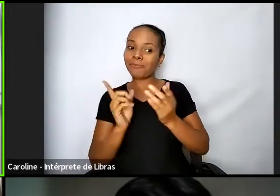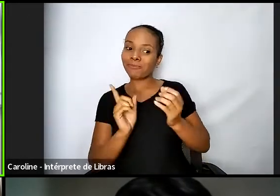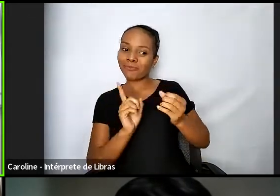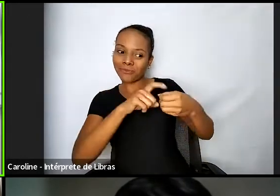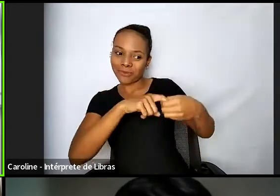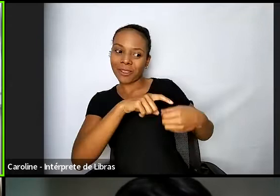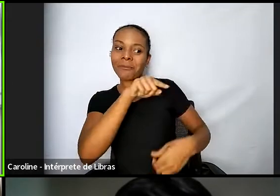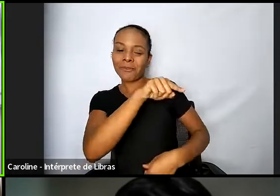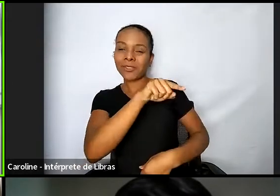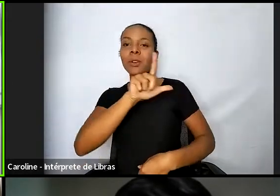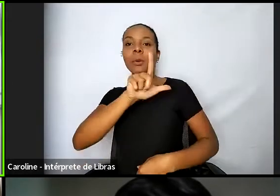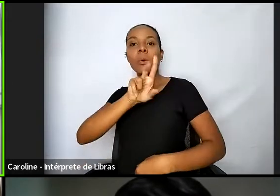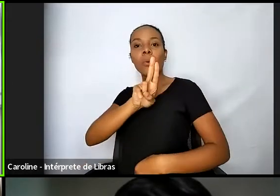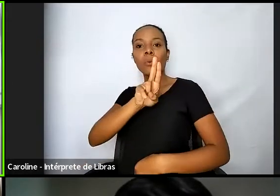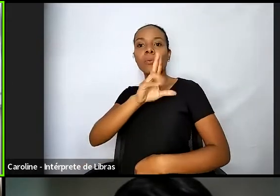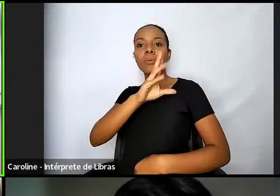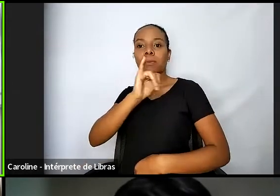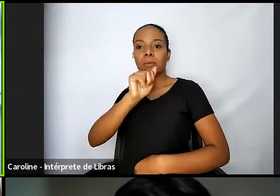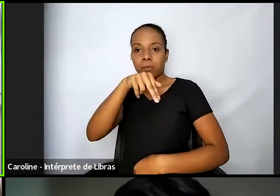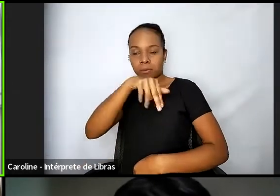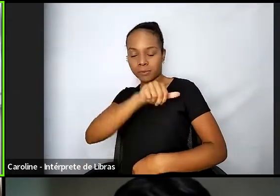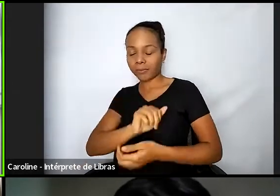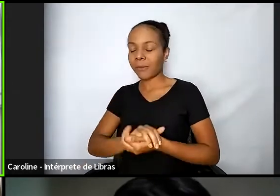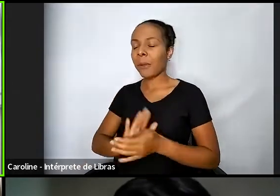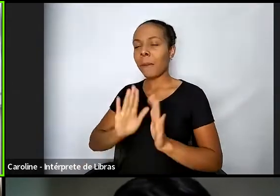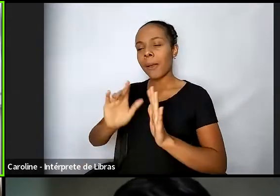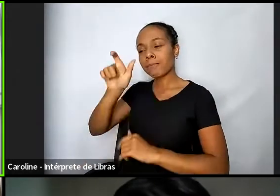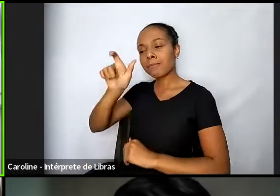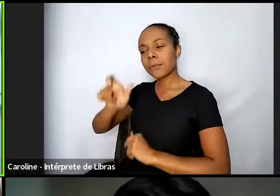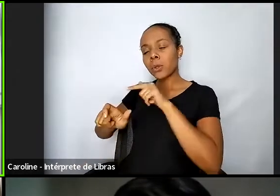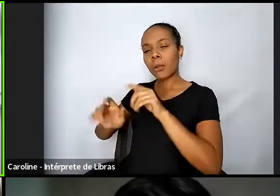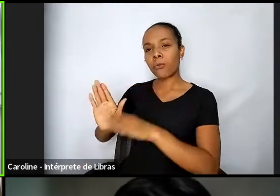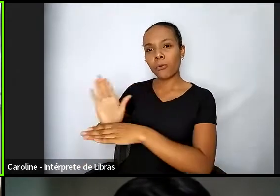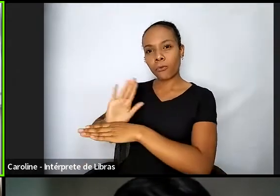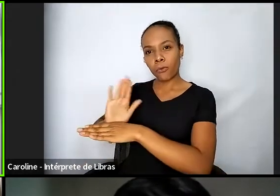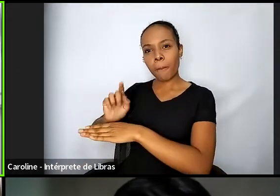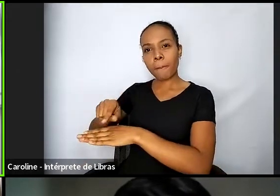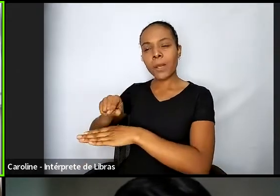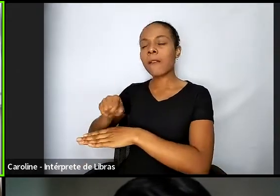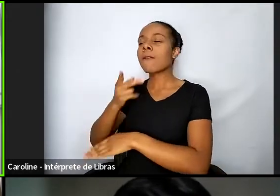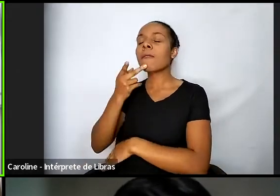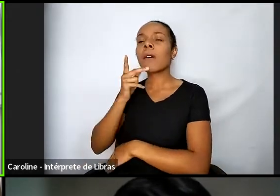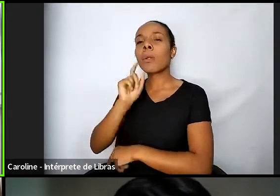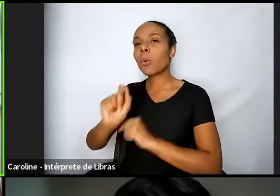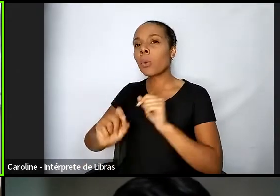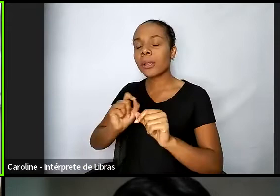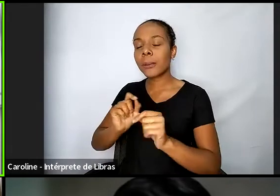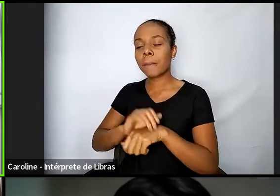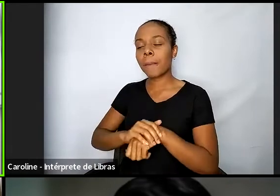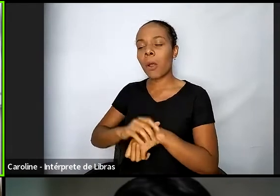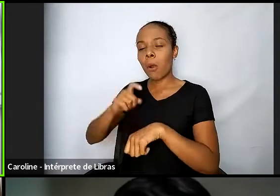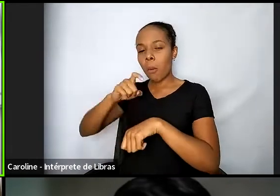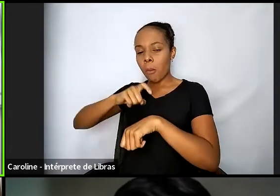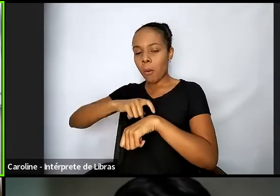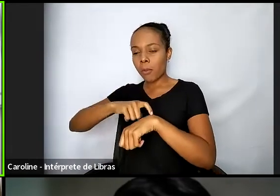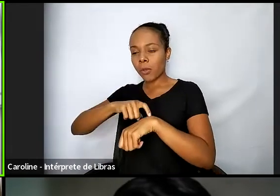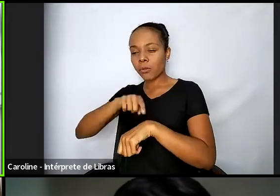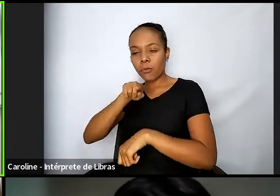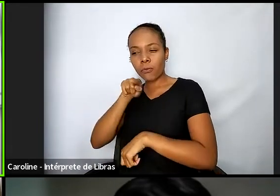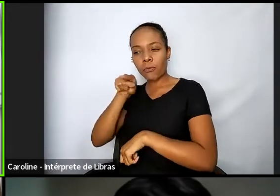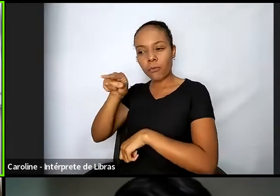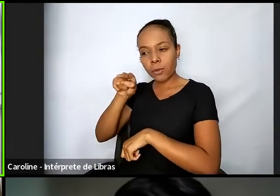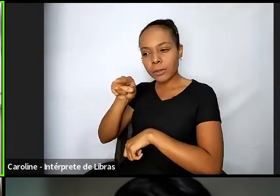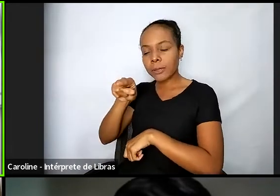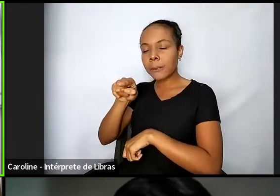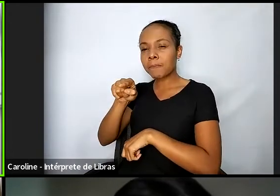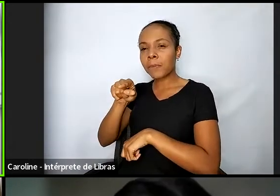pergunta para o Ron, ele fala assim, quando você me dá um prato de comida, o que você acha que